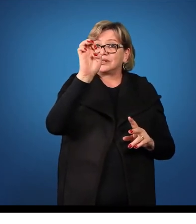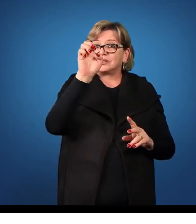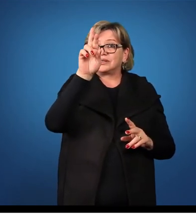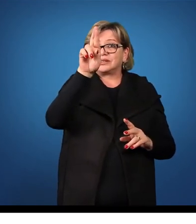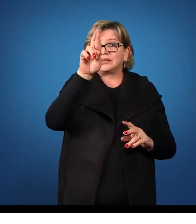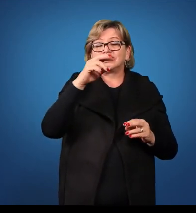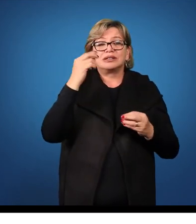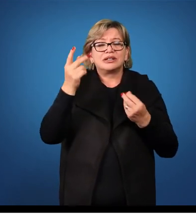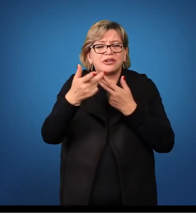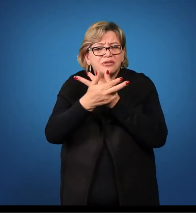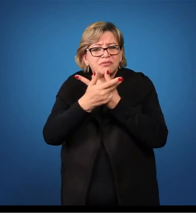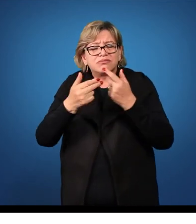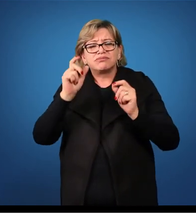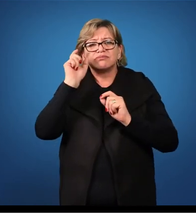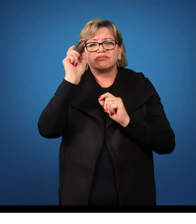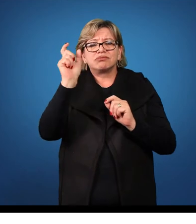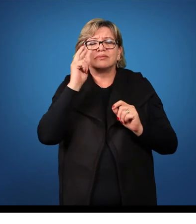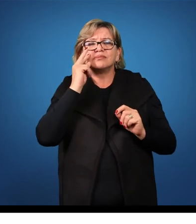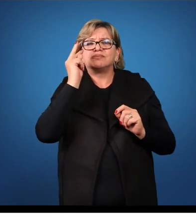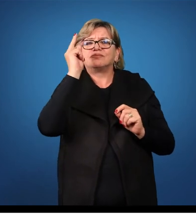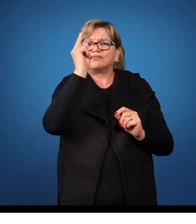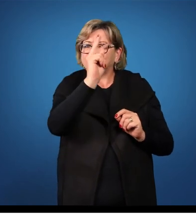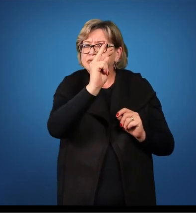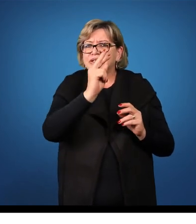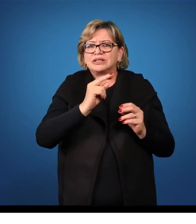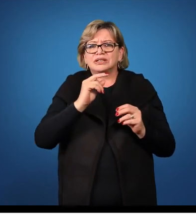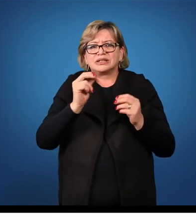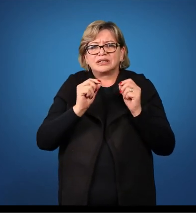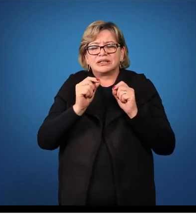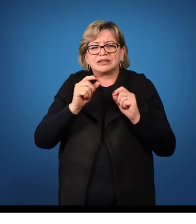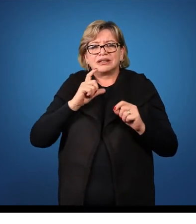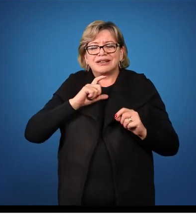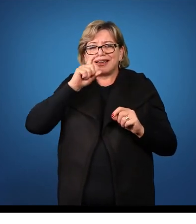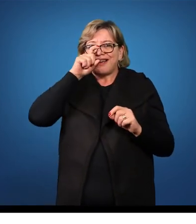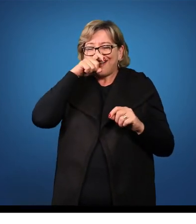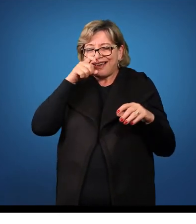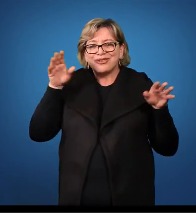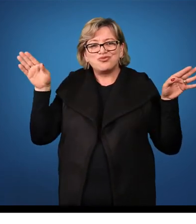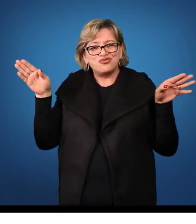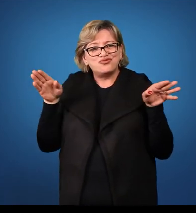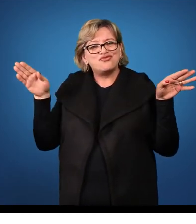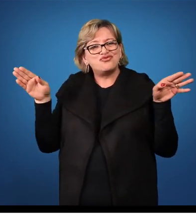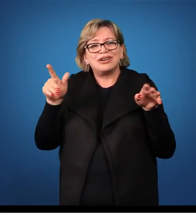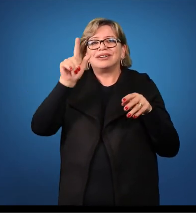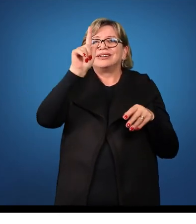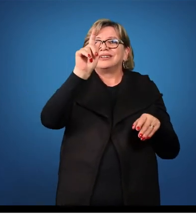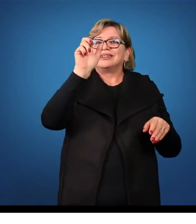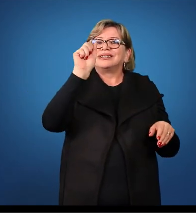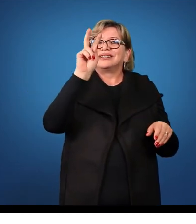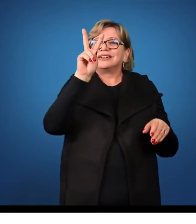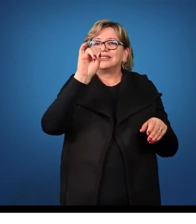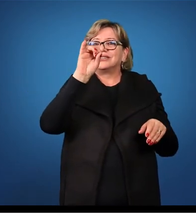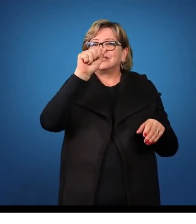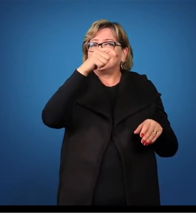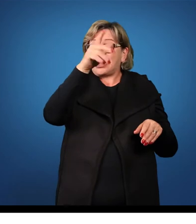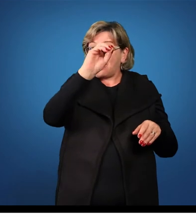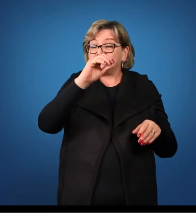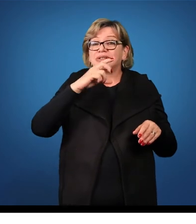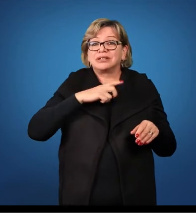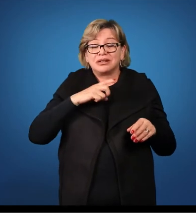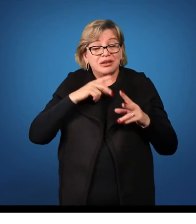ATIPTRI, que significa gavião, é o mesmo caso. IÚVENES,